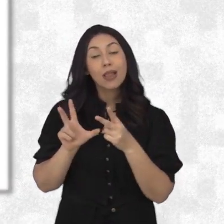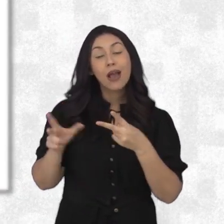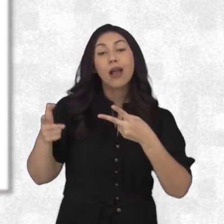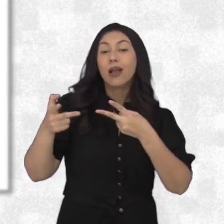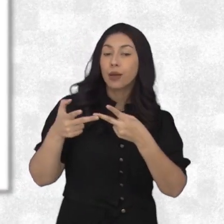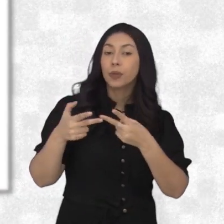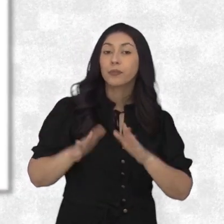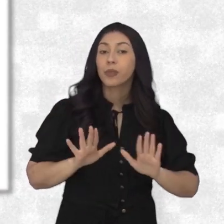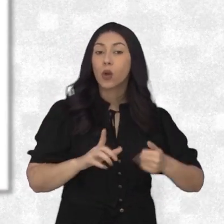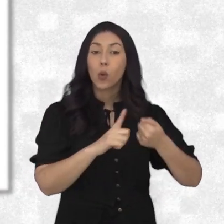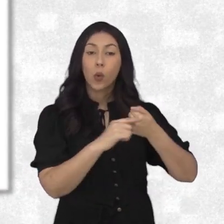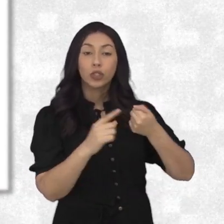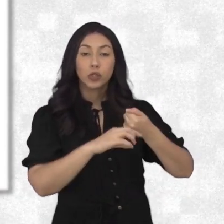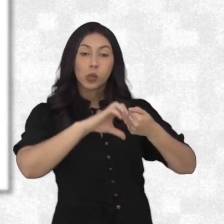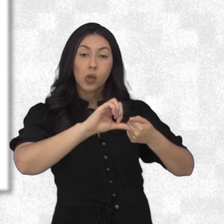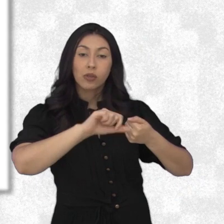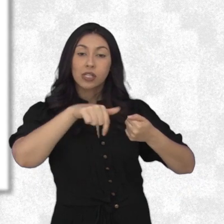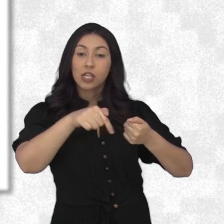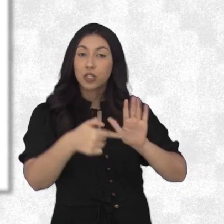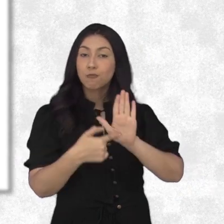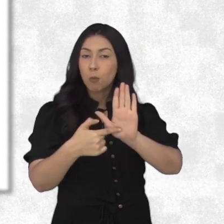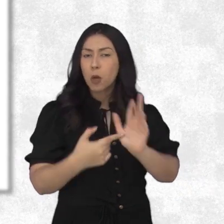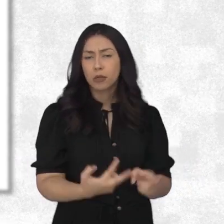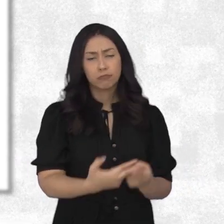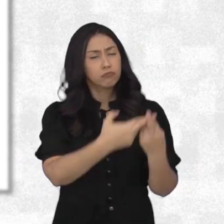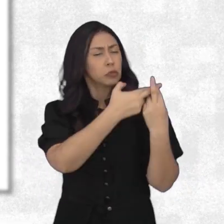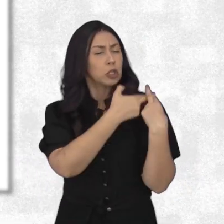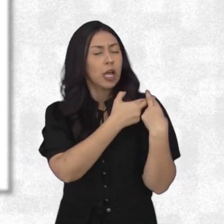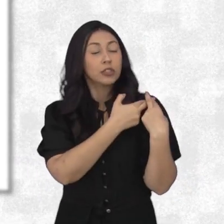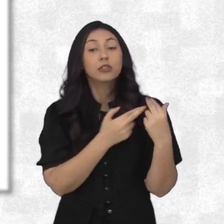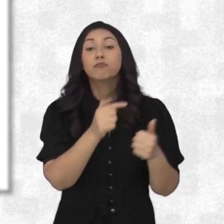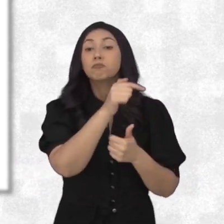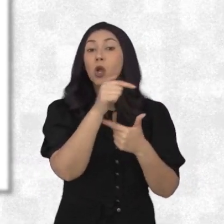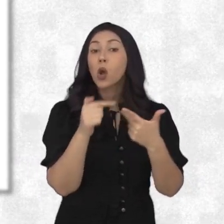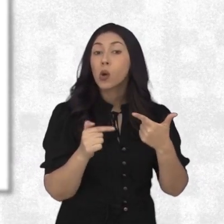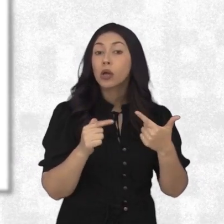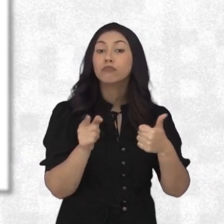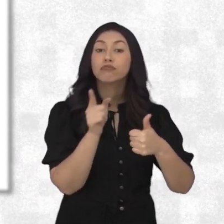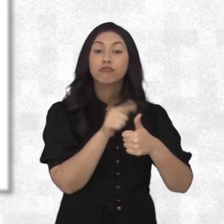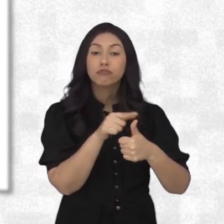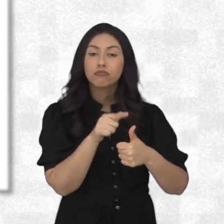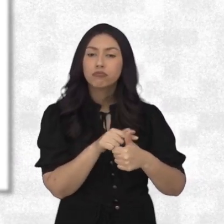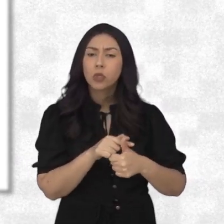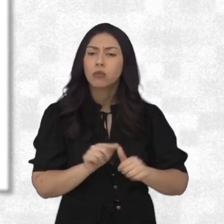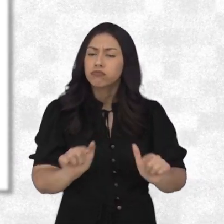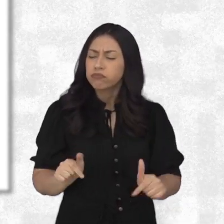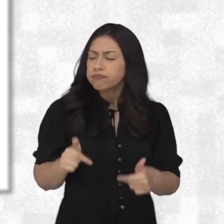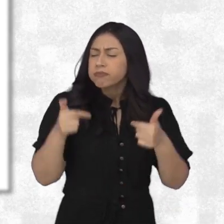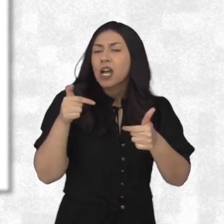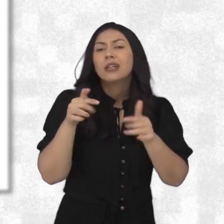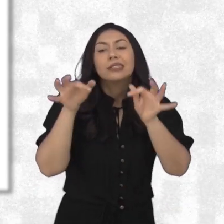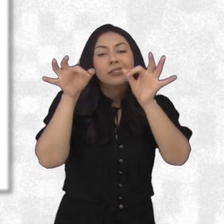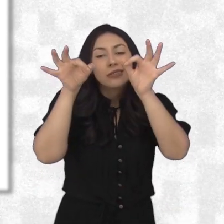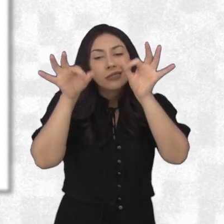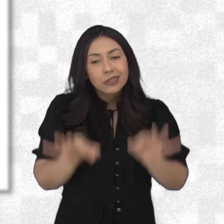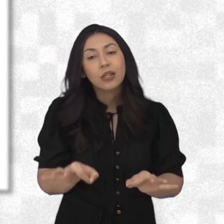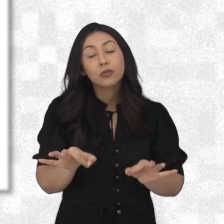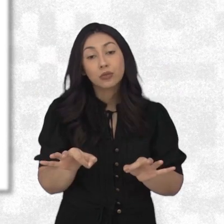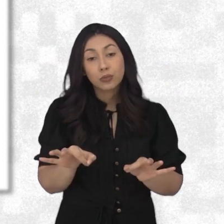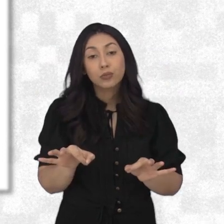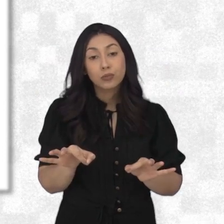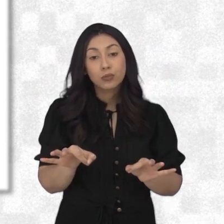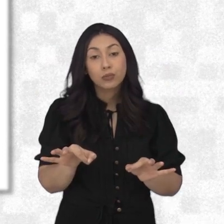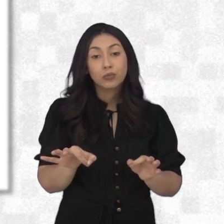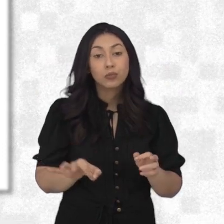97 elenca os deveres dos servidores. Entre eles, estão o de exercer com zelo e dedicação as